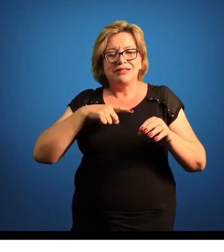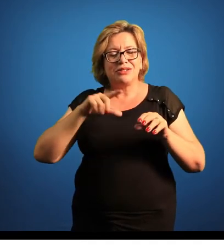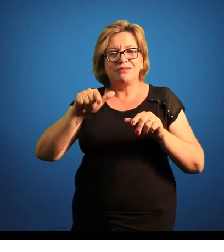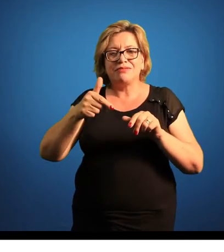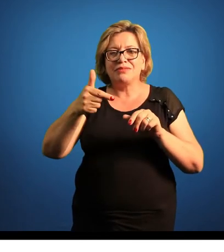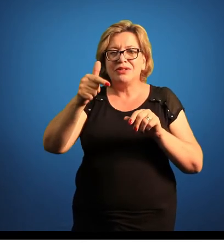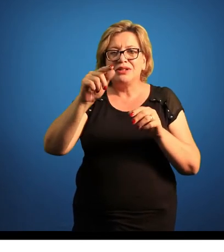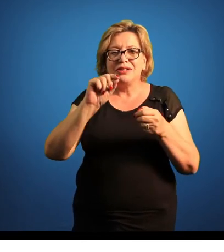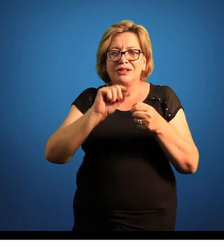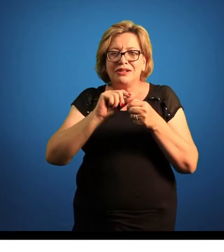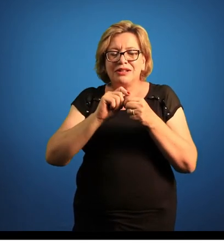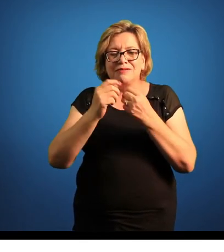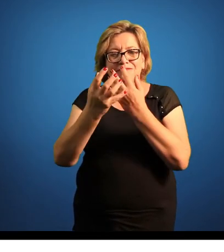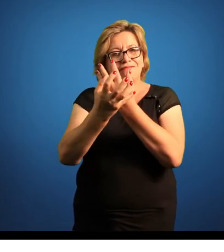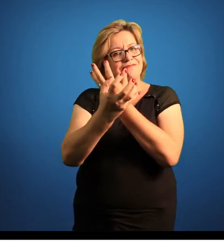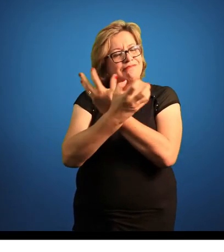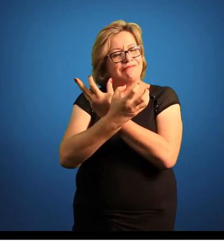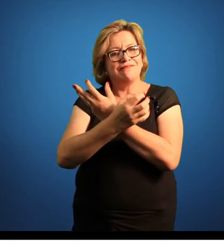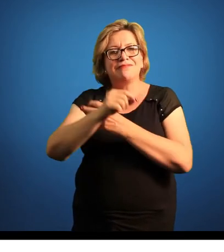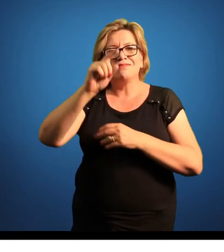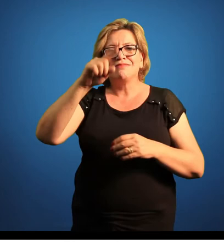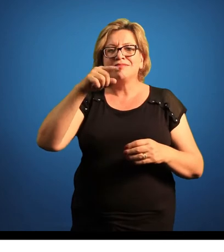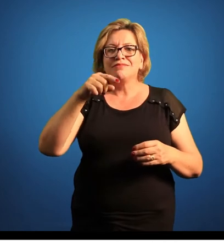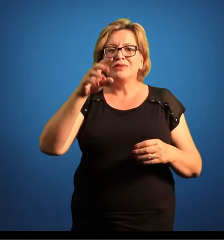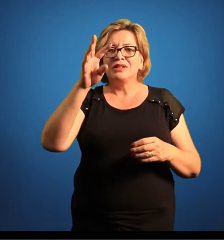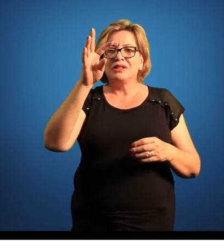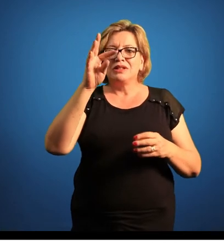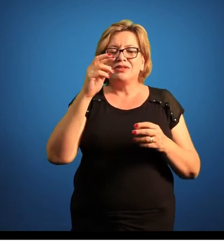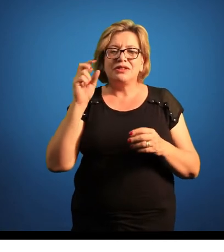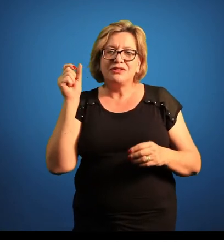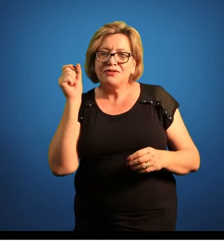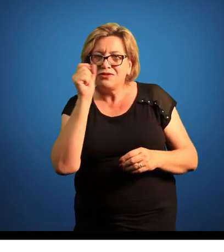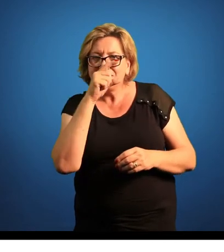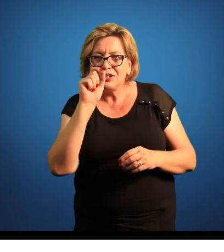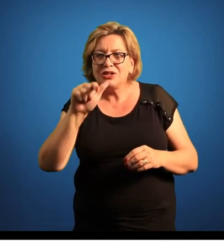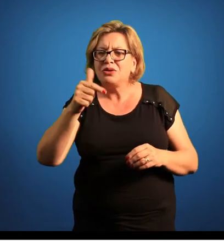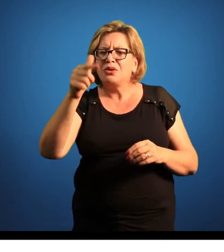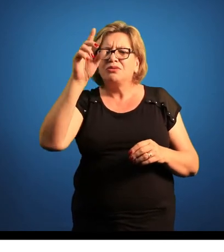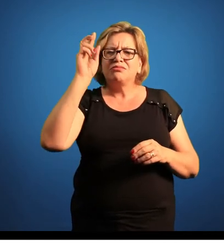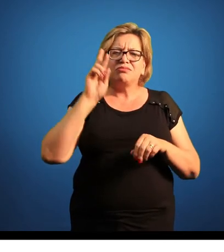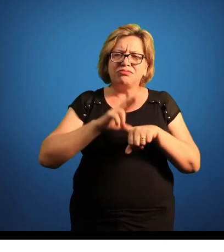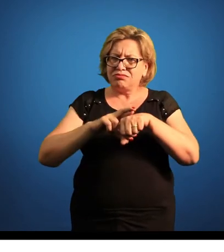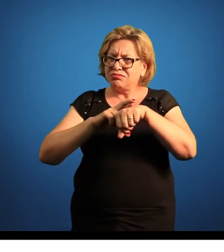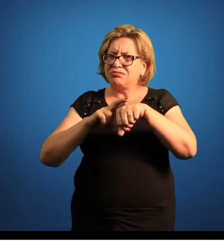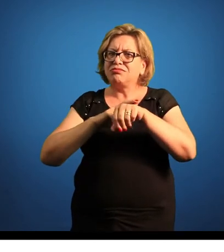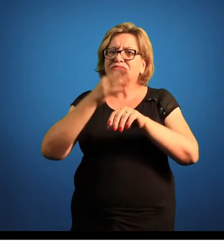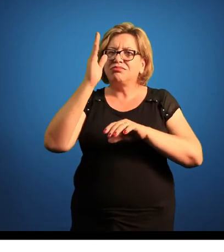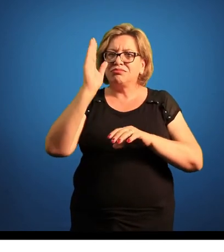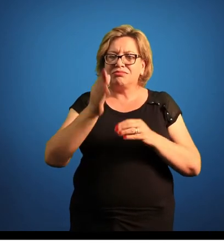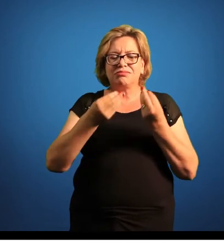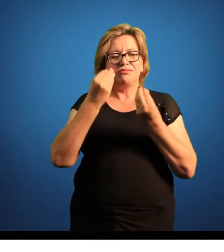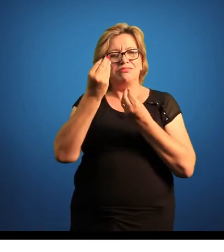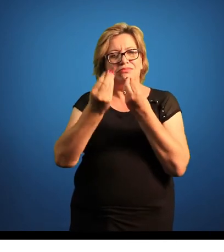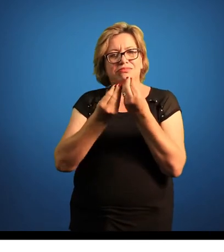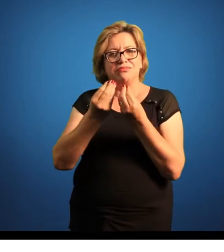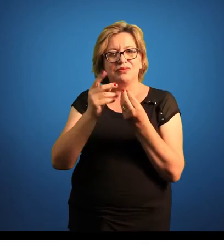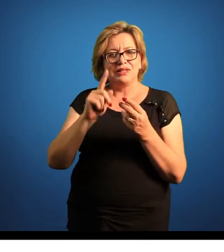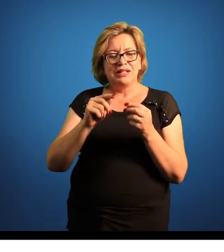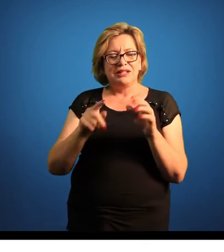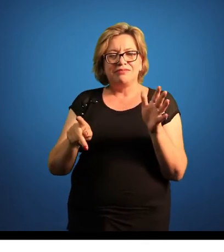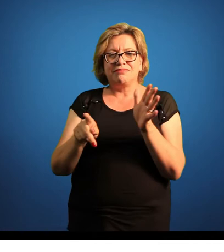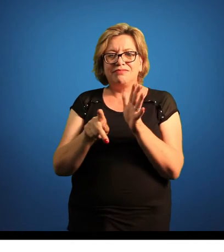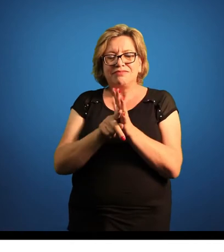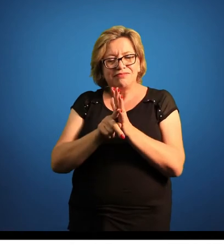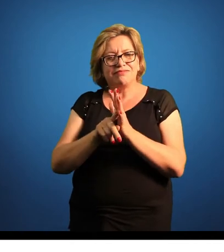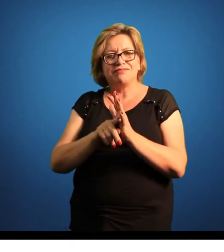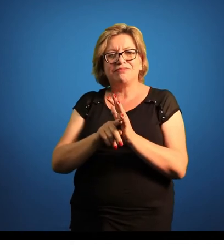também produzem esqueleto. Esses outros animais trompetes aqui, esse verde, esse outro roxo, eles já entram numa concepção